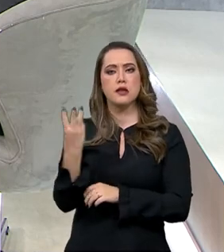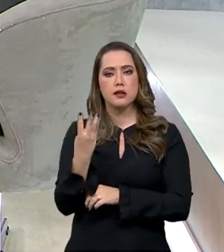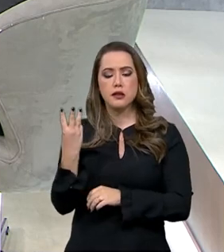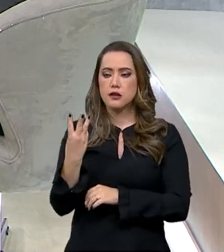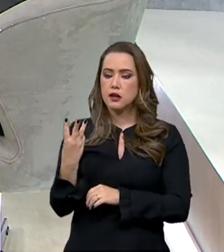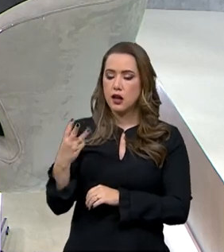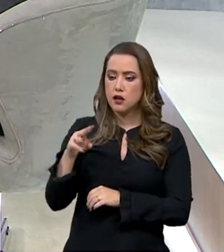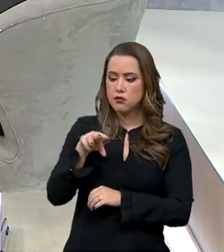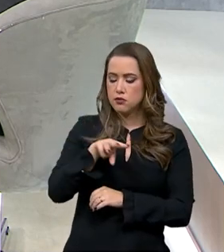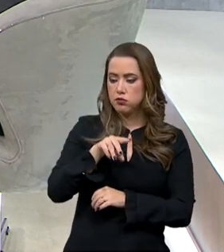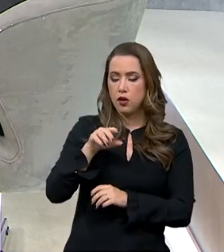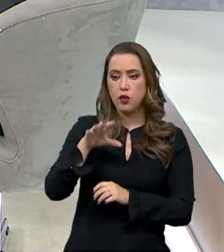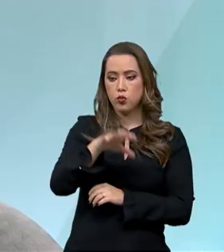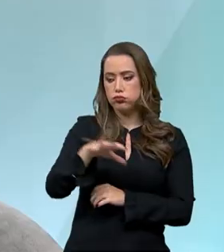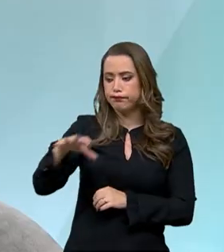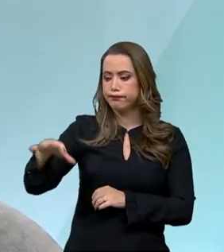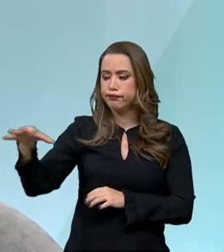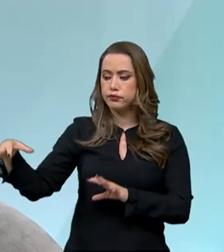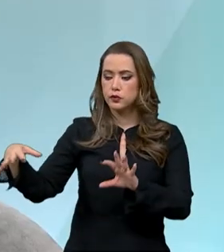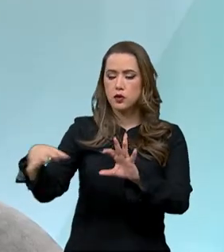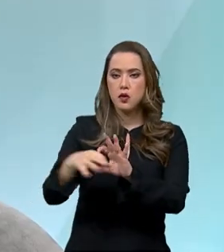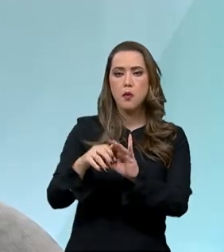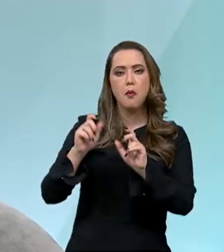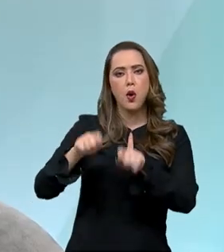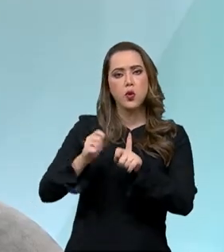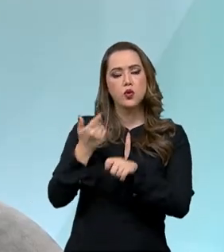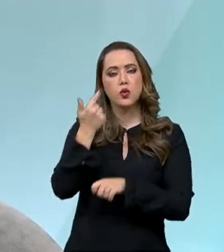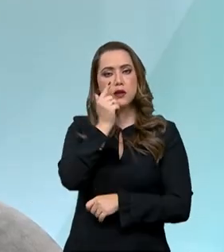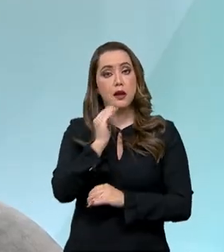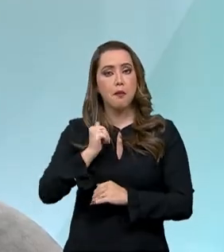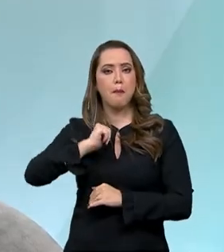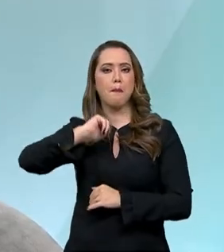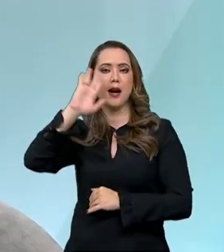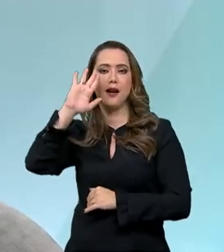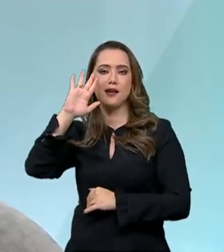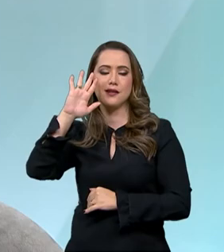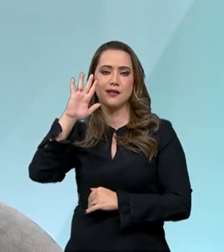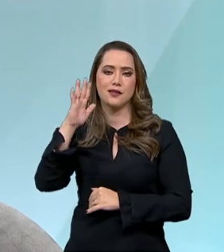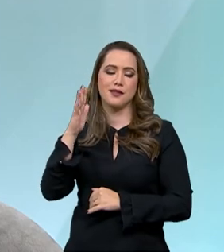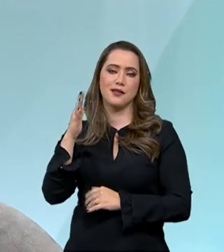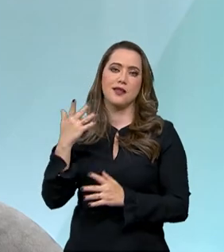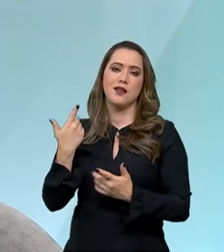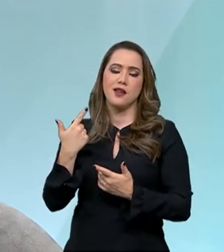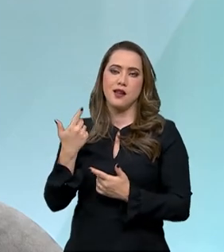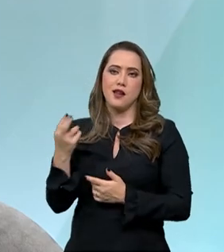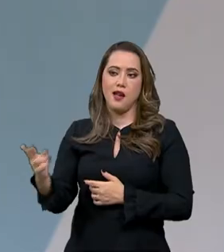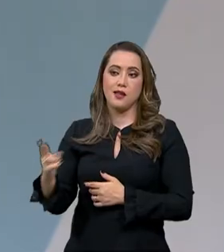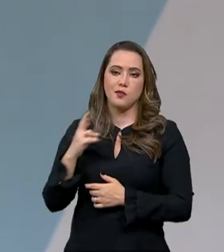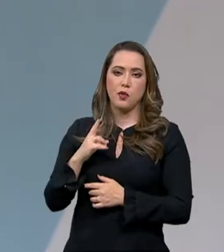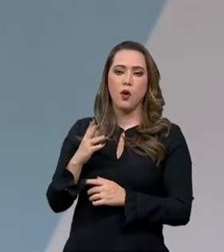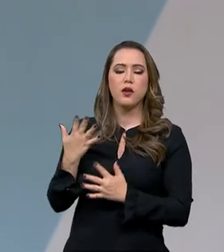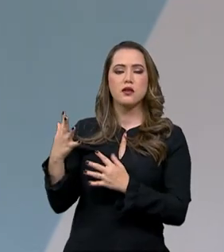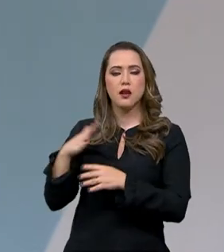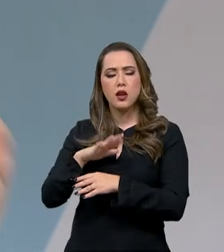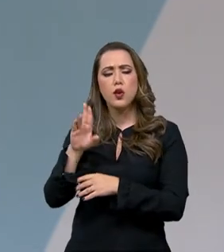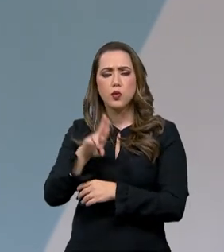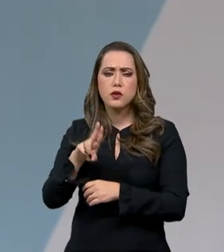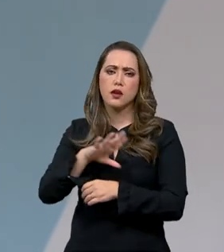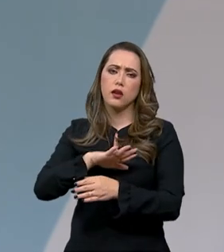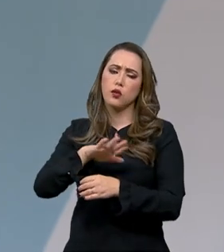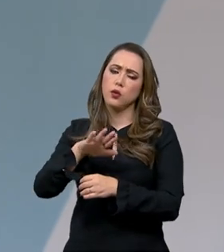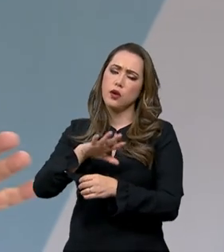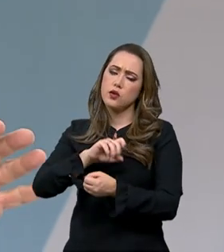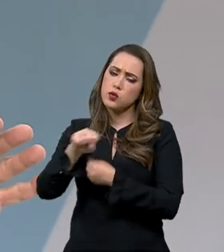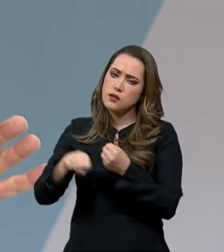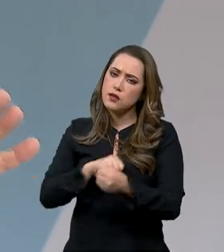ser uma alternativa interessante de produzir mais e com sustentabilidade. Muito bom. Agora, um